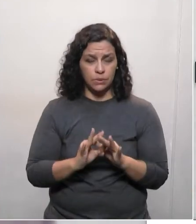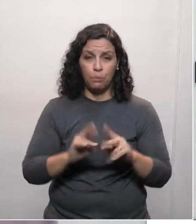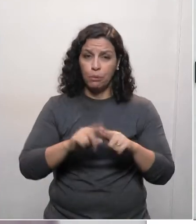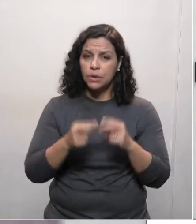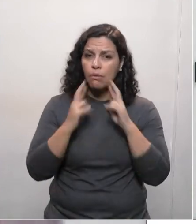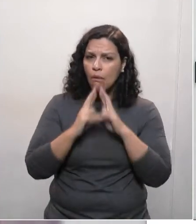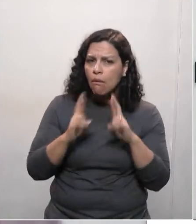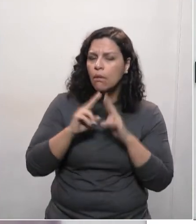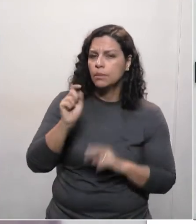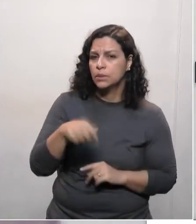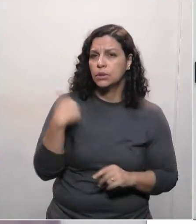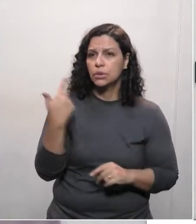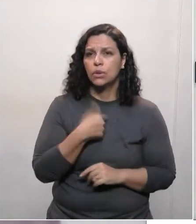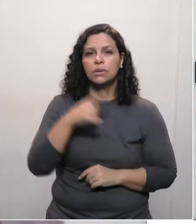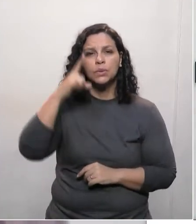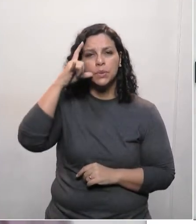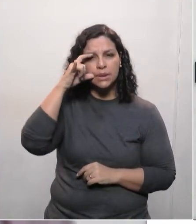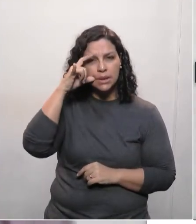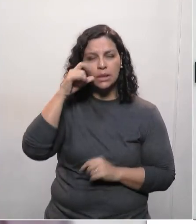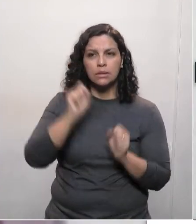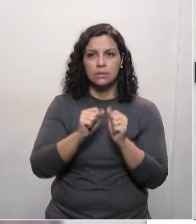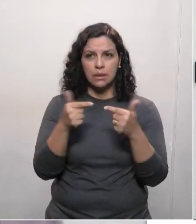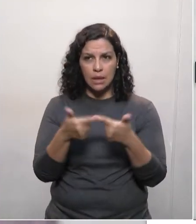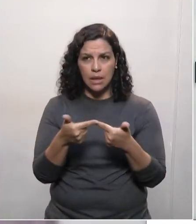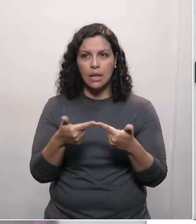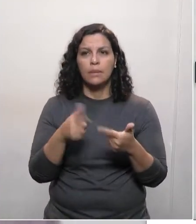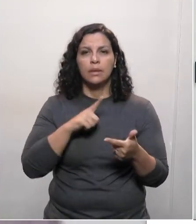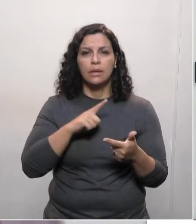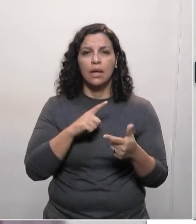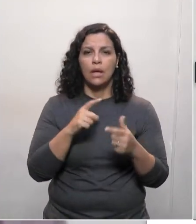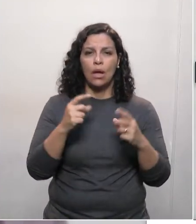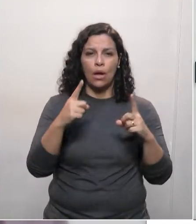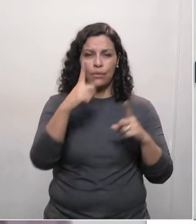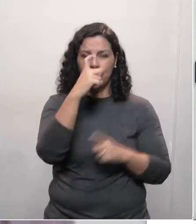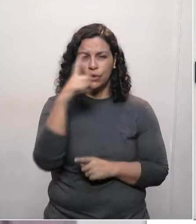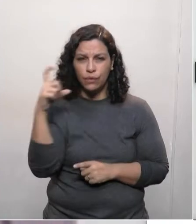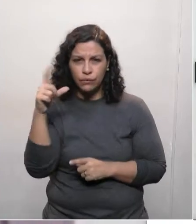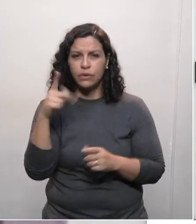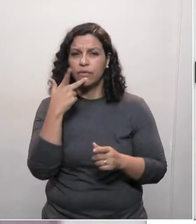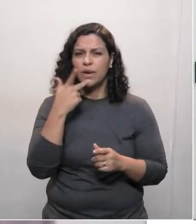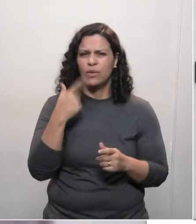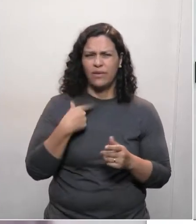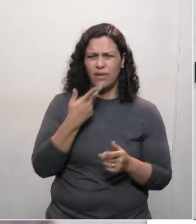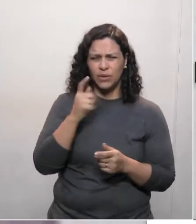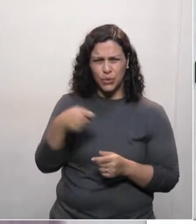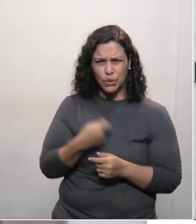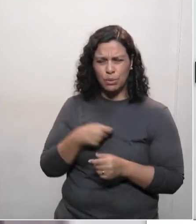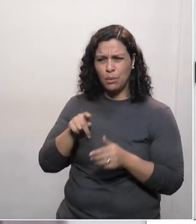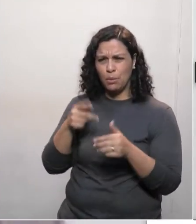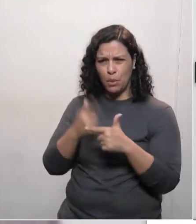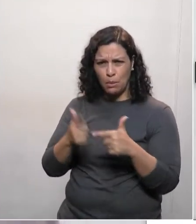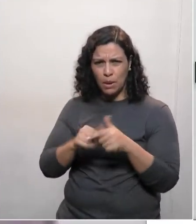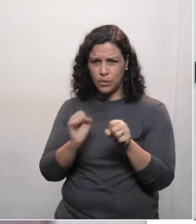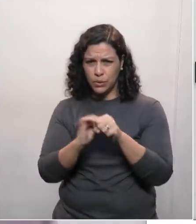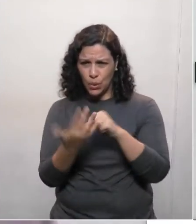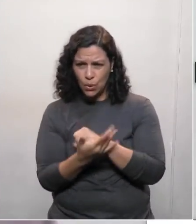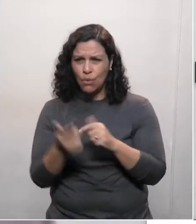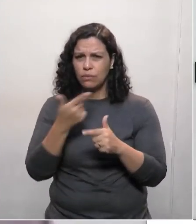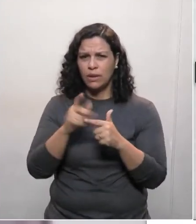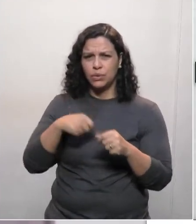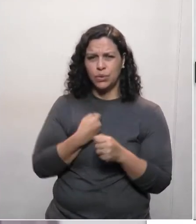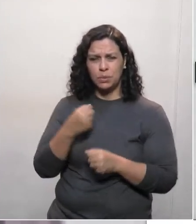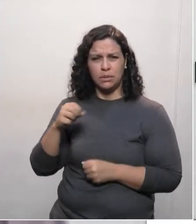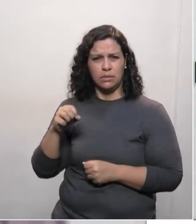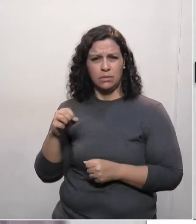fica o reclame aí. Está no Instagram da Assembleia, tem mais fotos. Tem dizendo que está tratando demandas pontuais do Estado, debatendo o coronavírus e falando dos 37